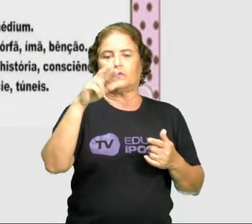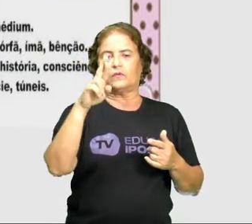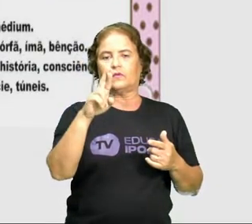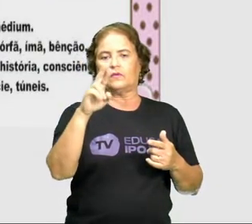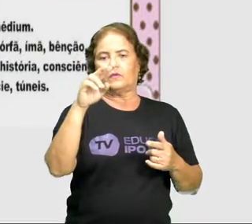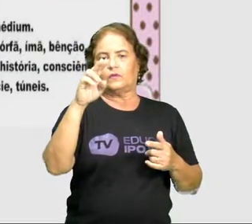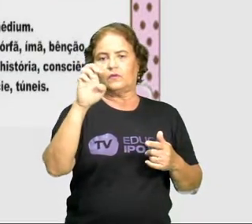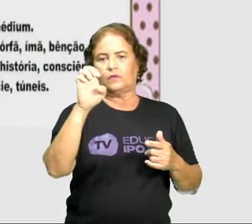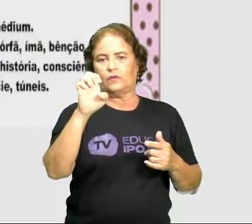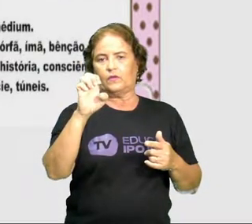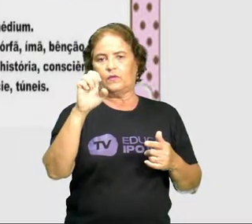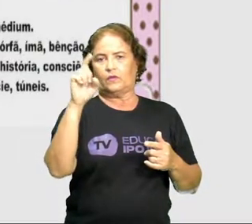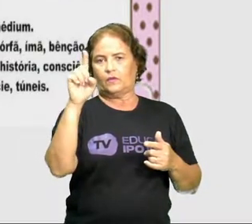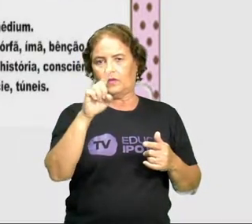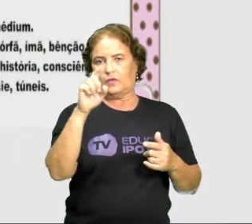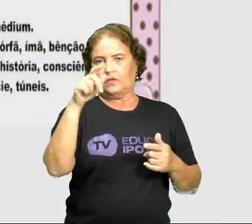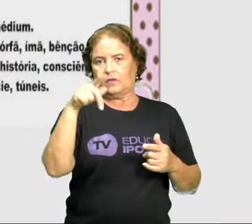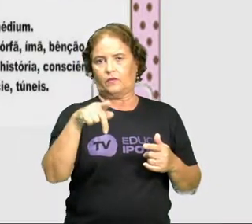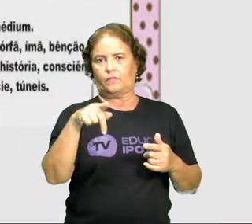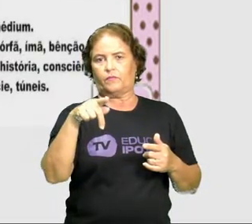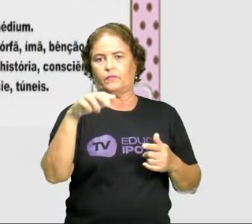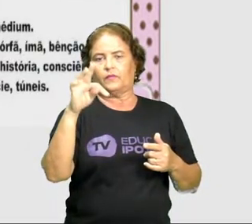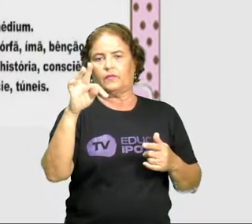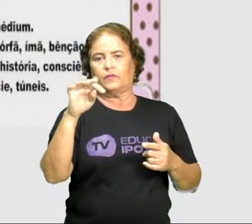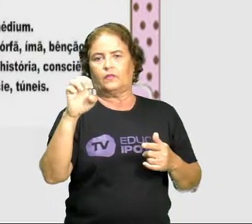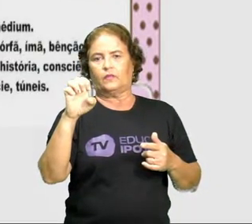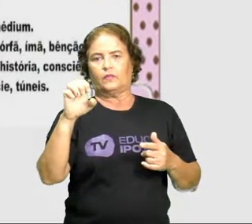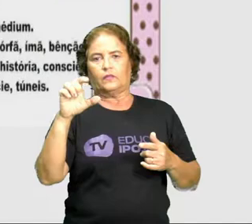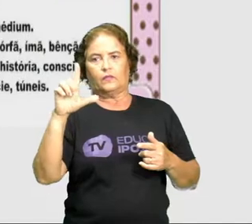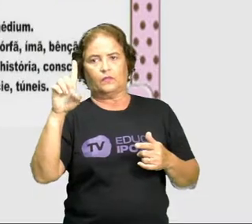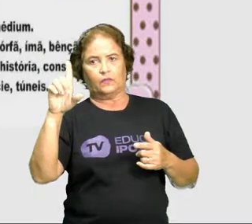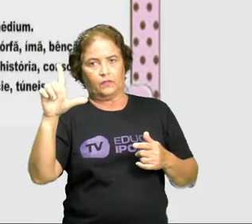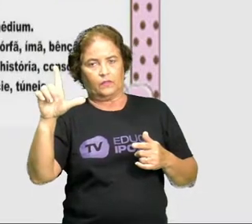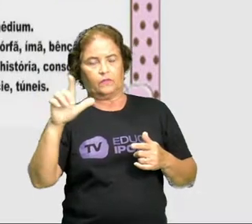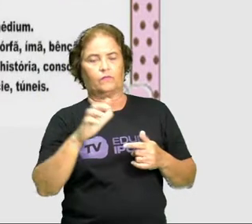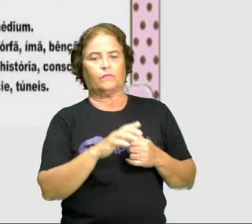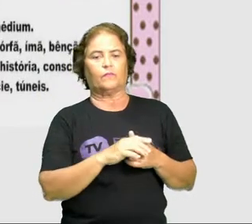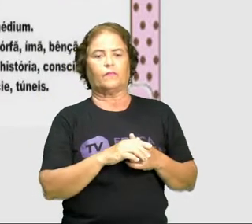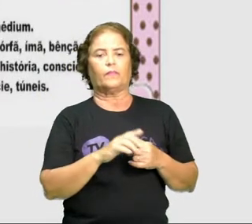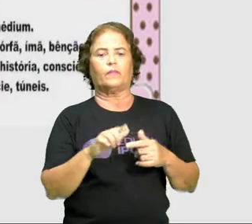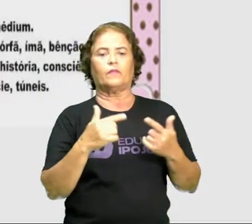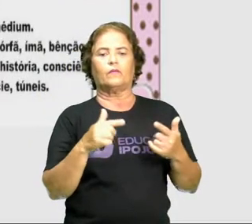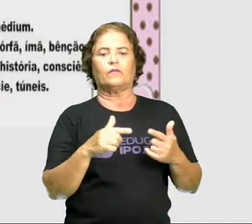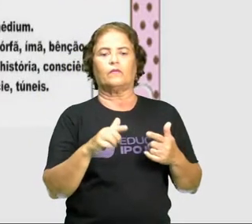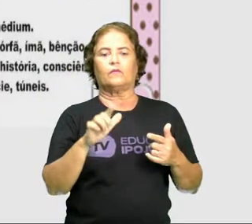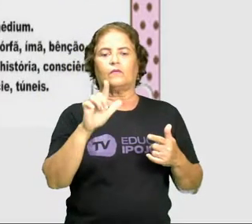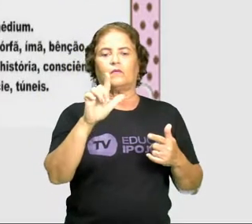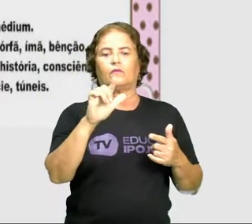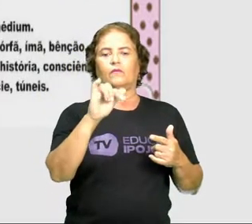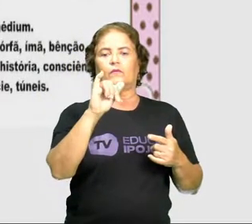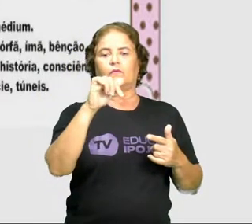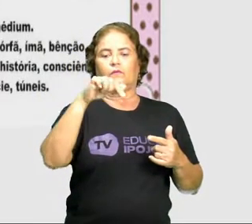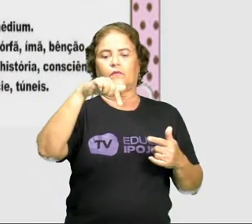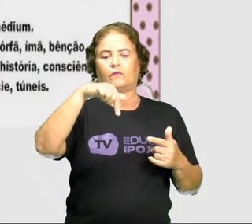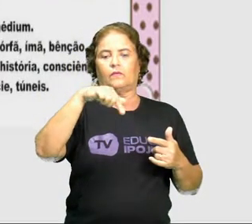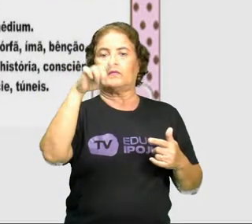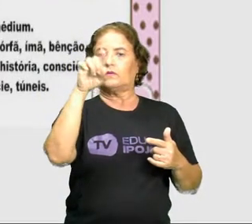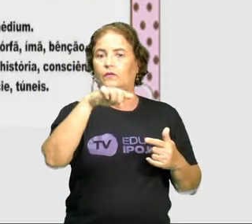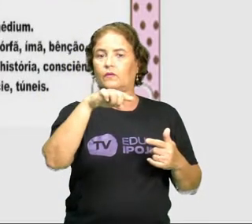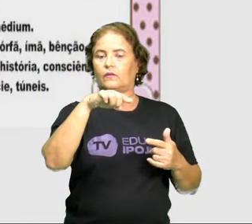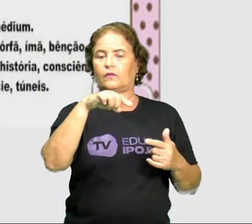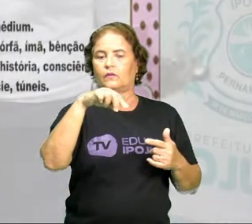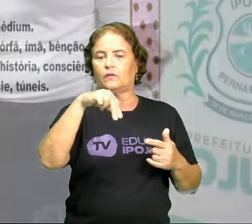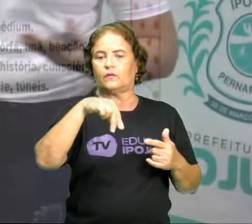répteis. Córtex, córtex. Tórax. Linken, linkens. E ímpa,